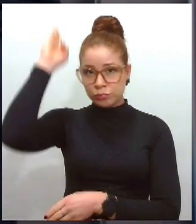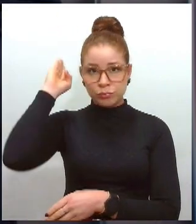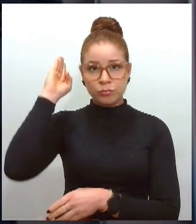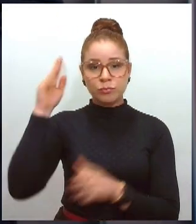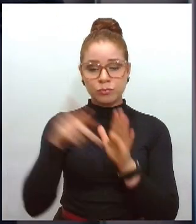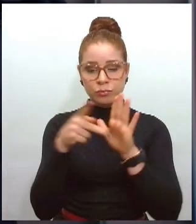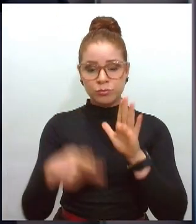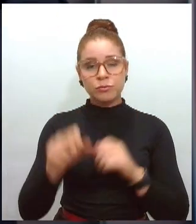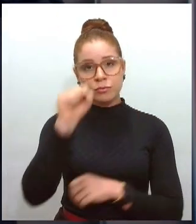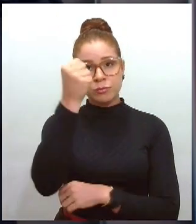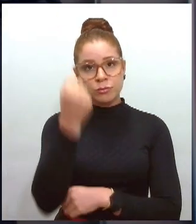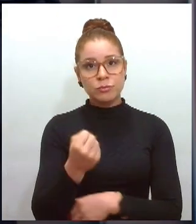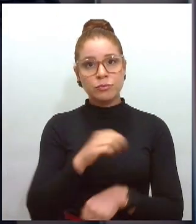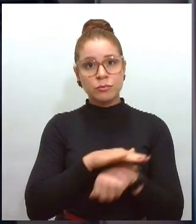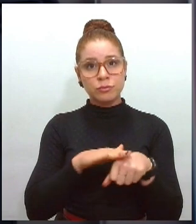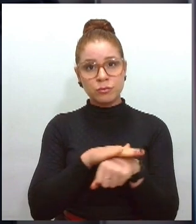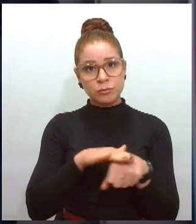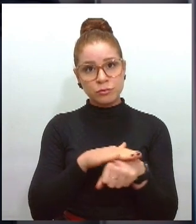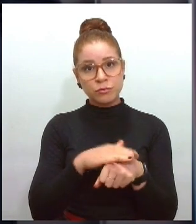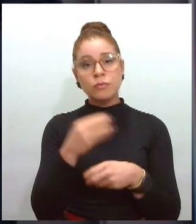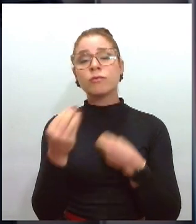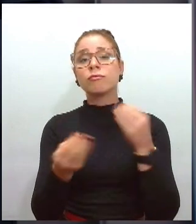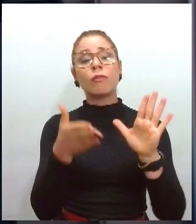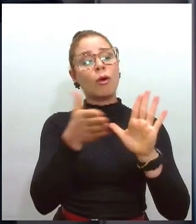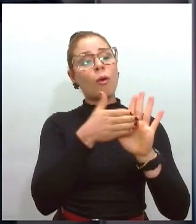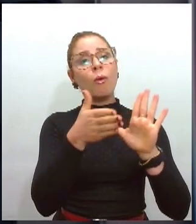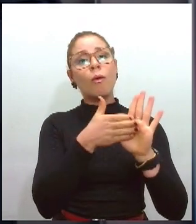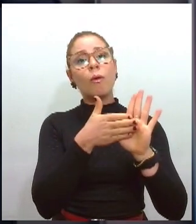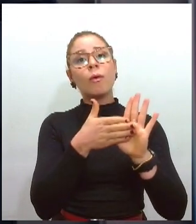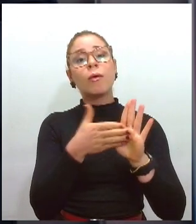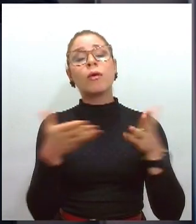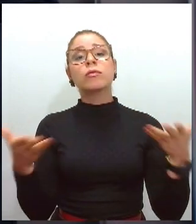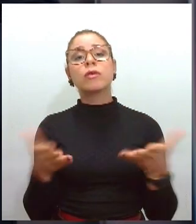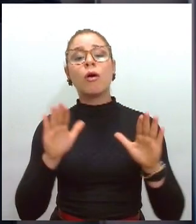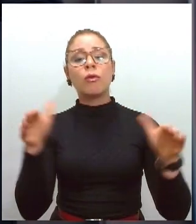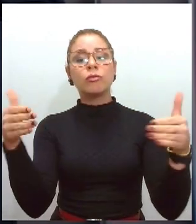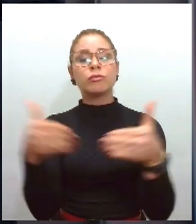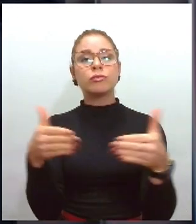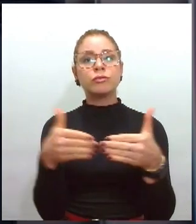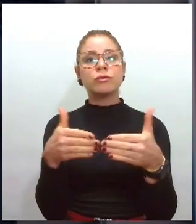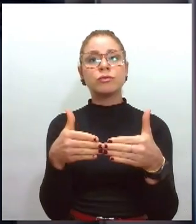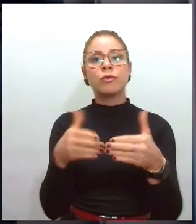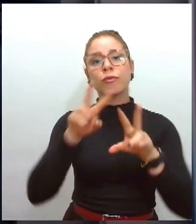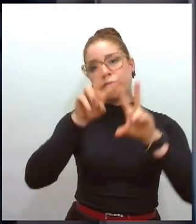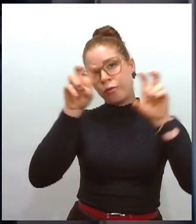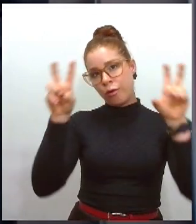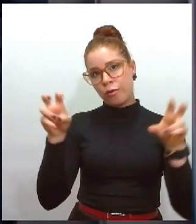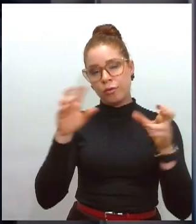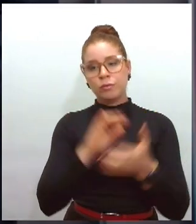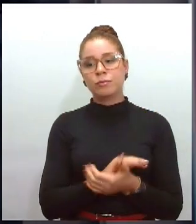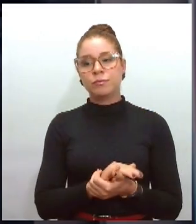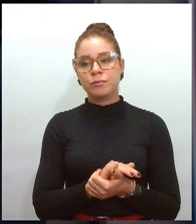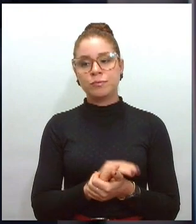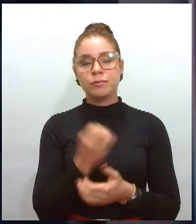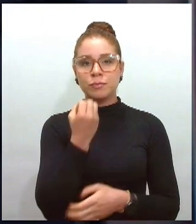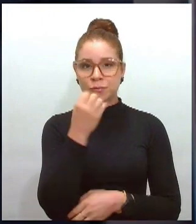sobre as ações da corporação voltadas ao tema. Boa noite, Tayara.